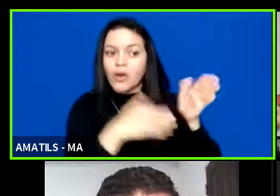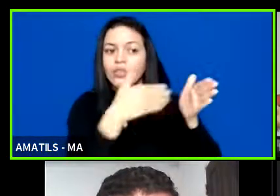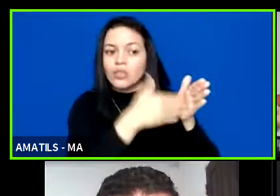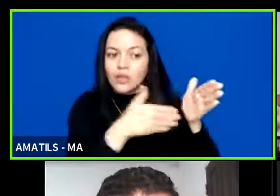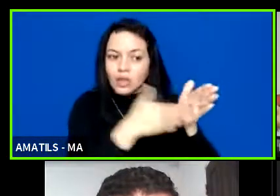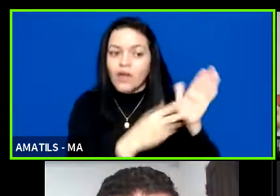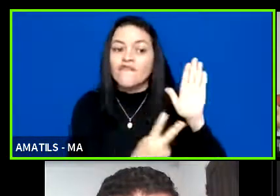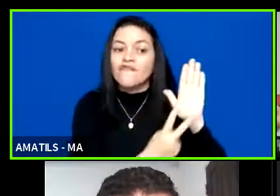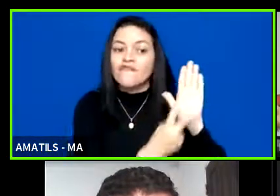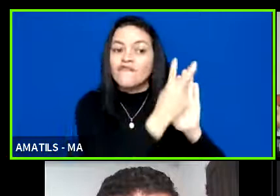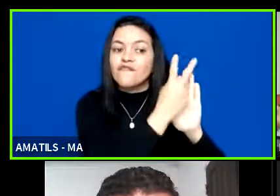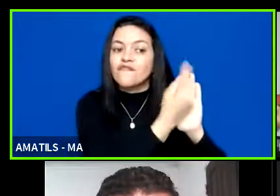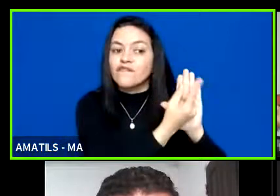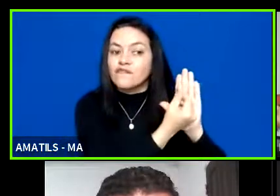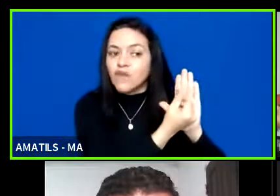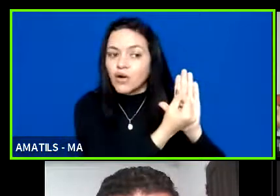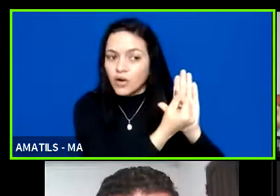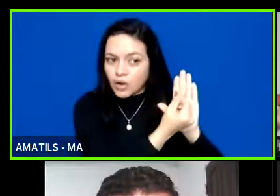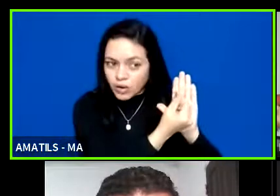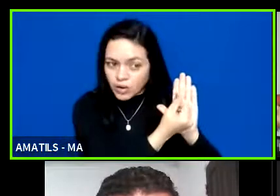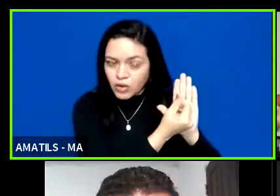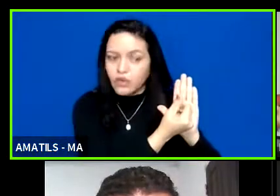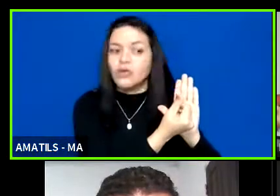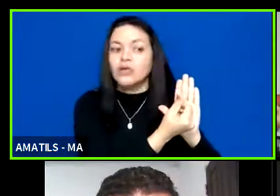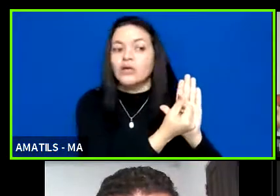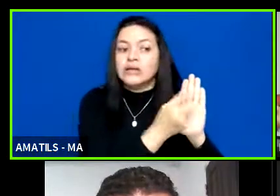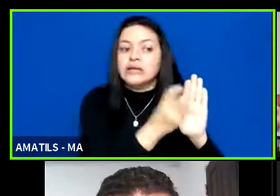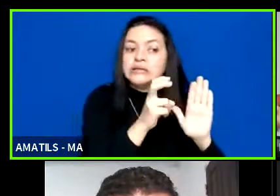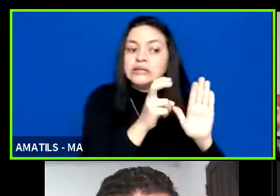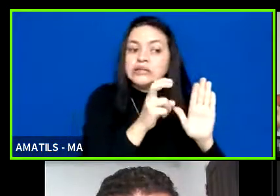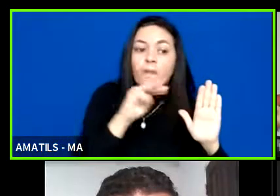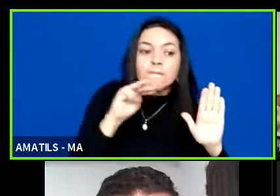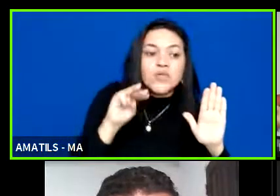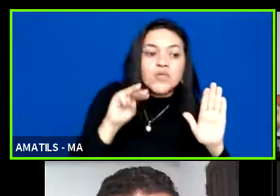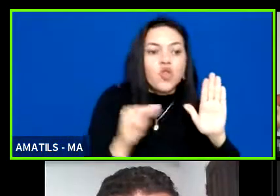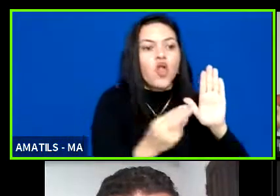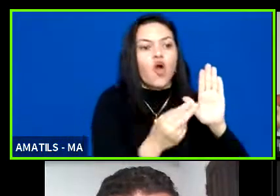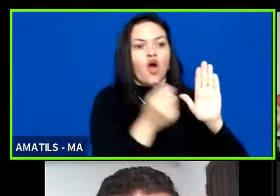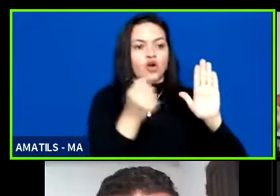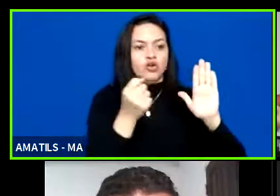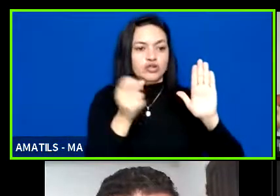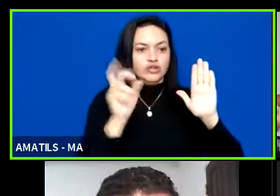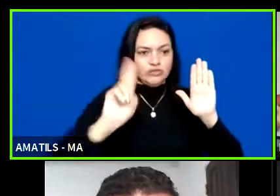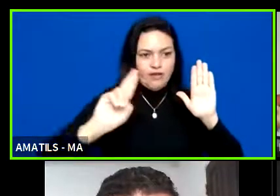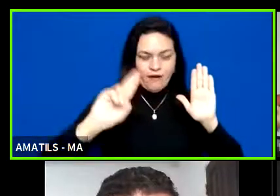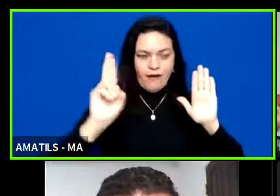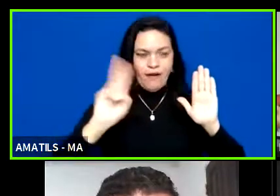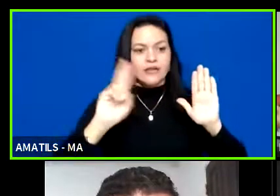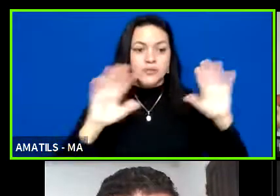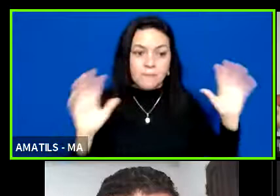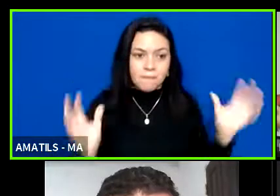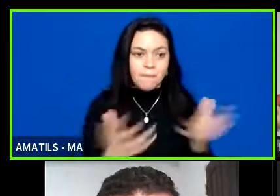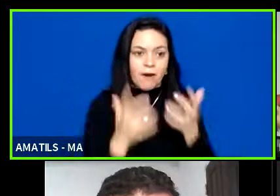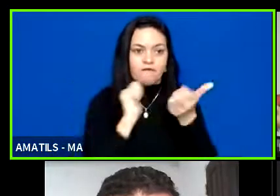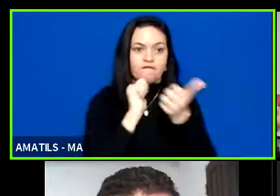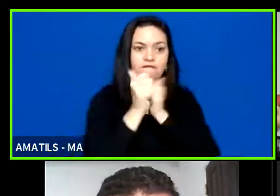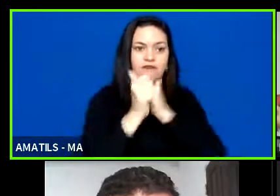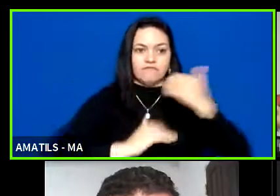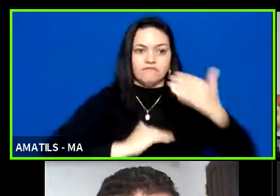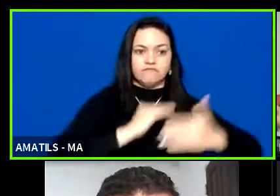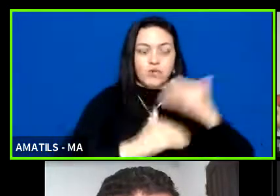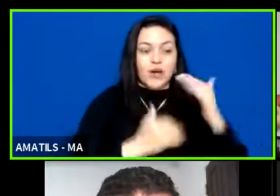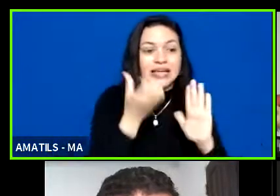valor financeiro 5 milhões de reais por exemplo para manifestação esportiva de rendimento são 6